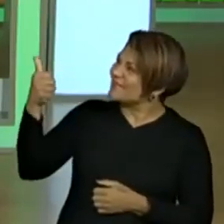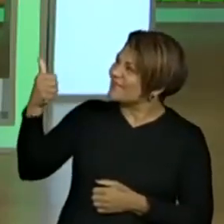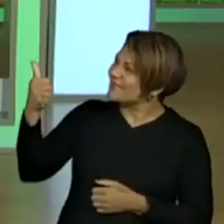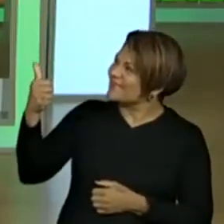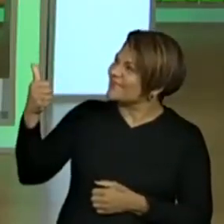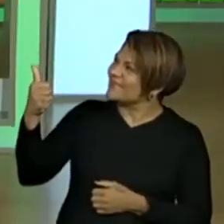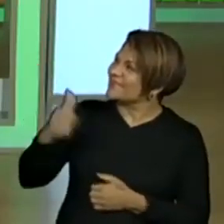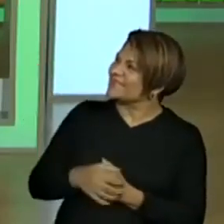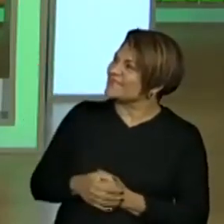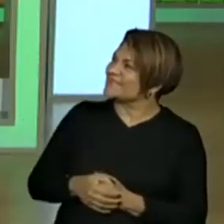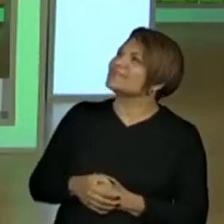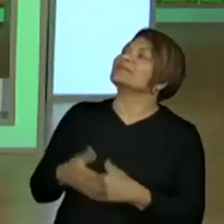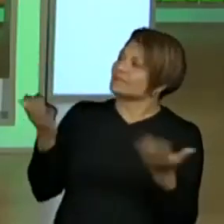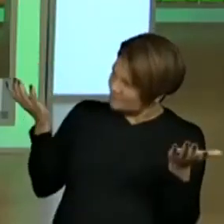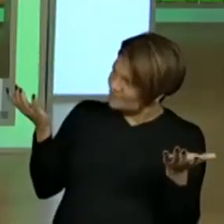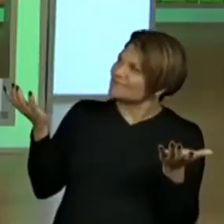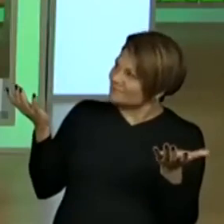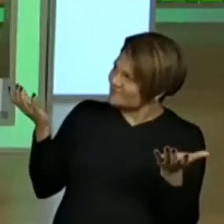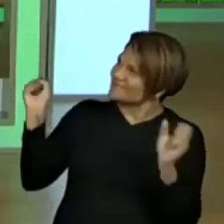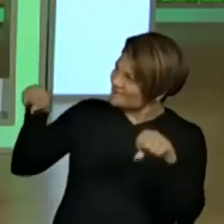matemática. Preparada?